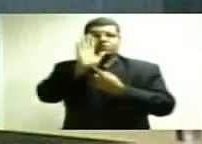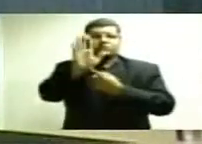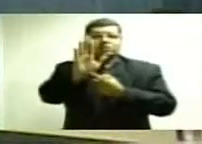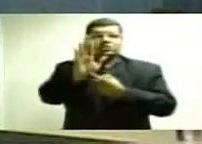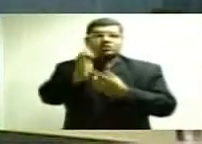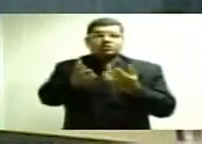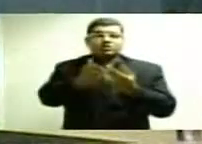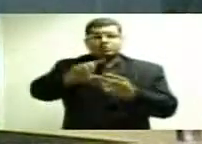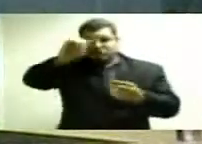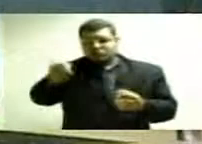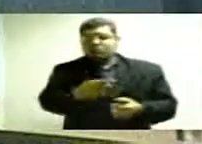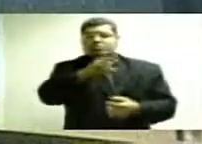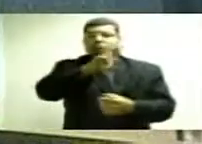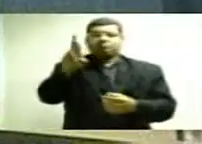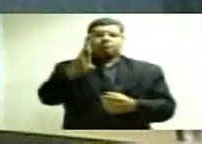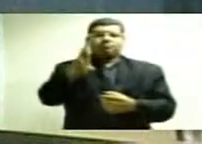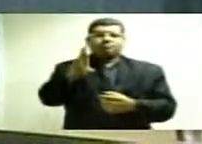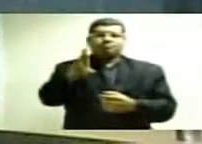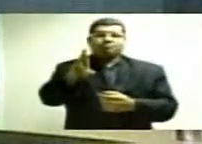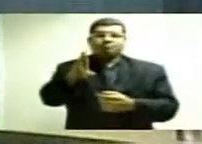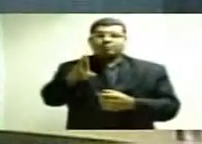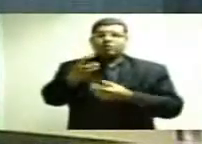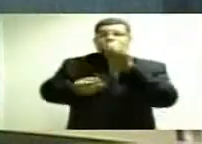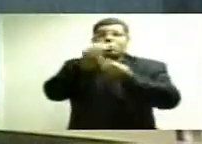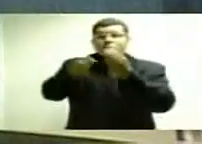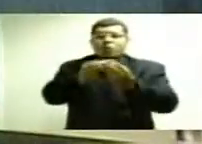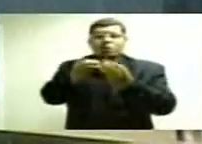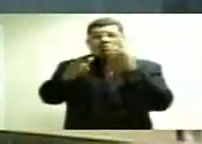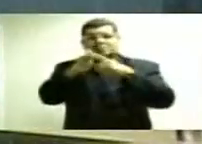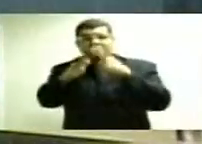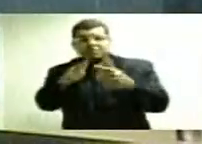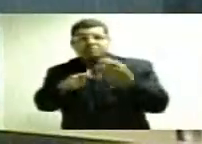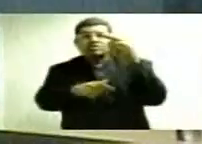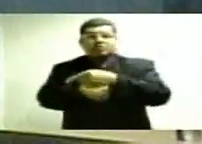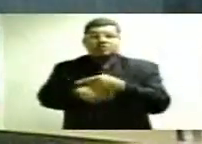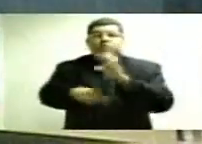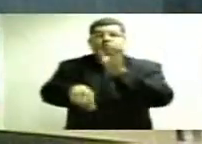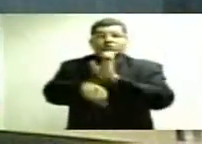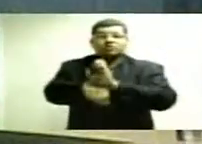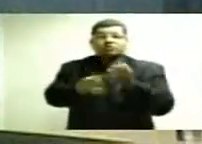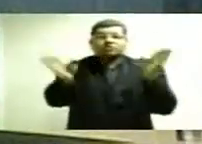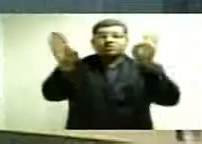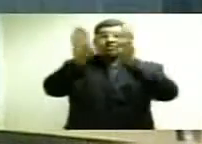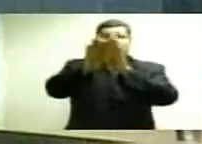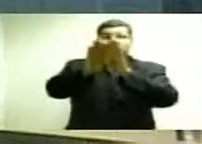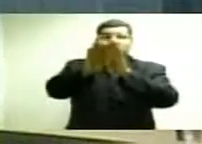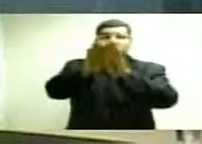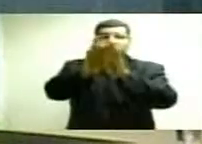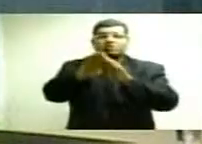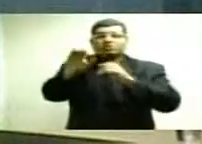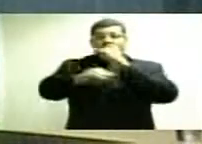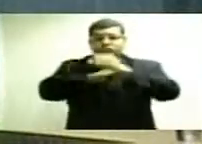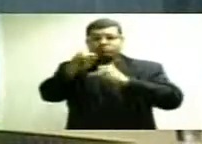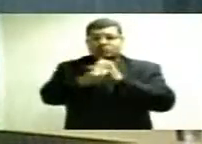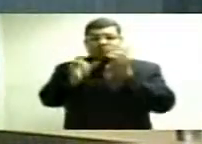de 1 bilhão de reais. Como consequência disso, o Estado fechou o seu site de